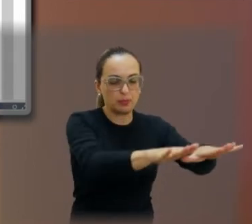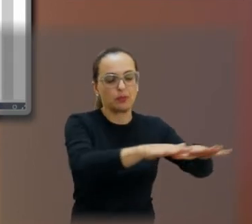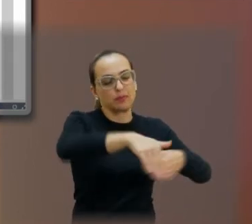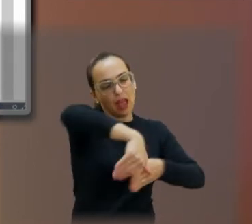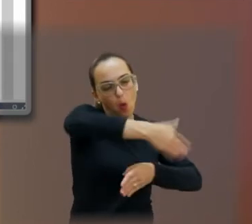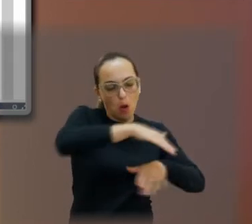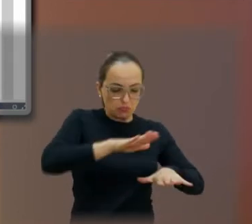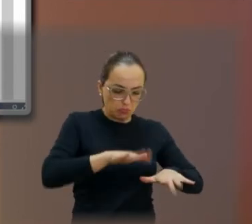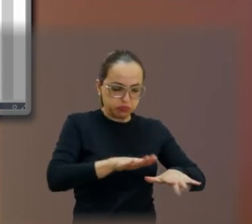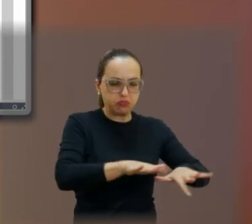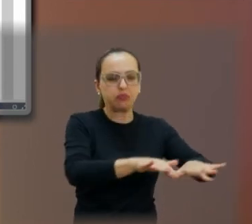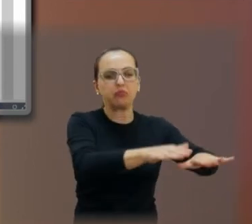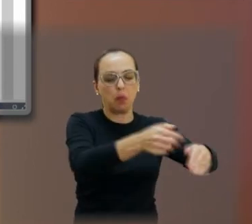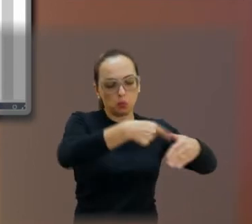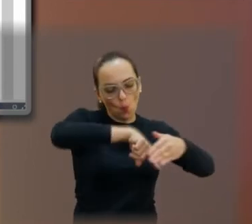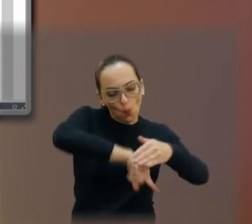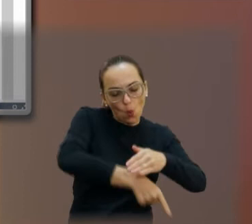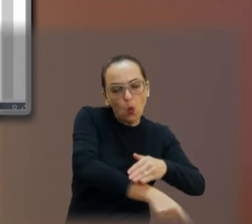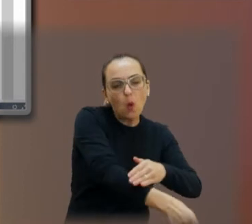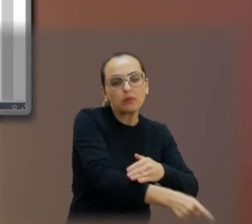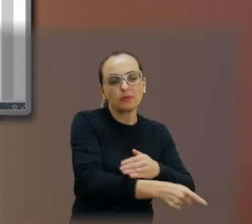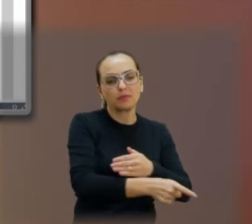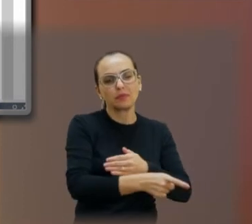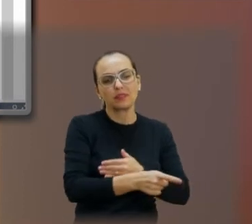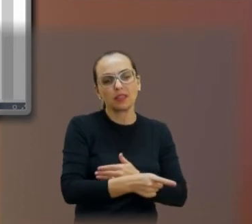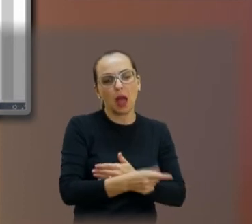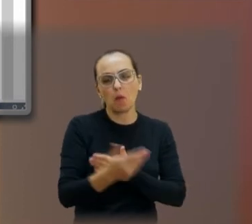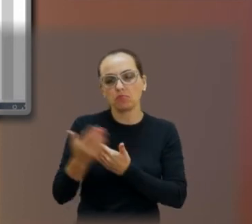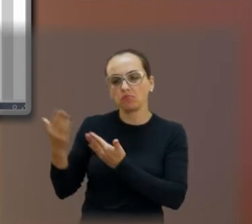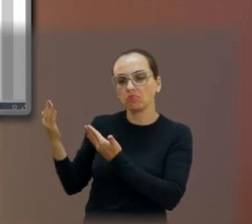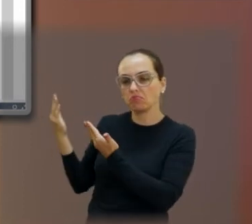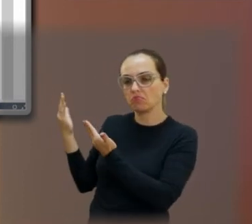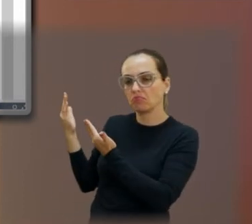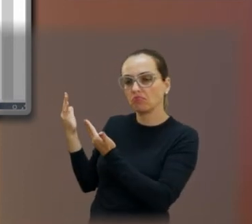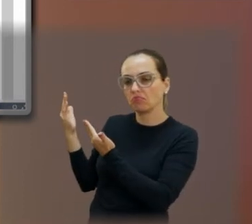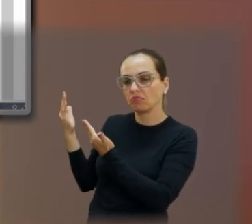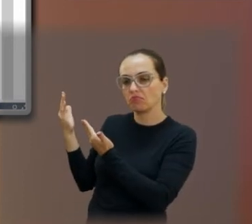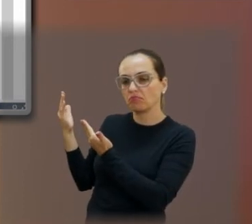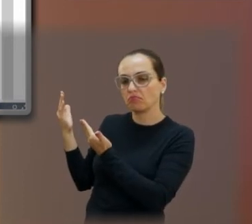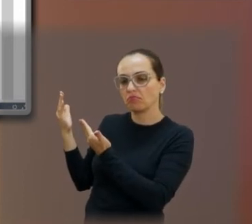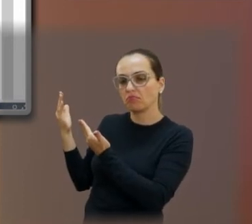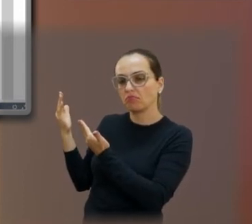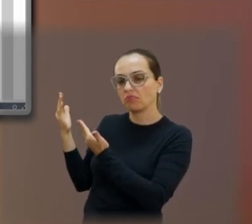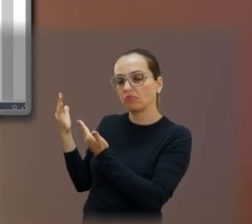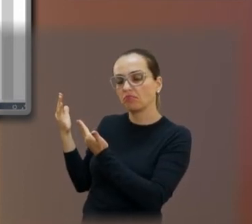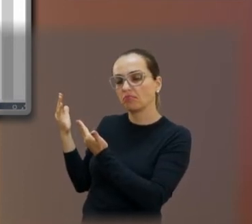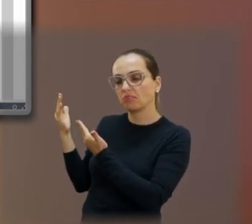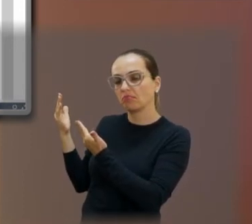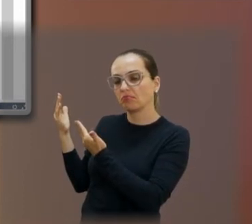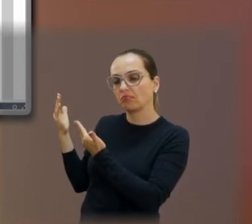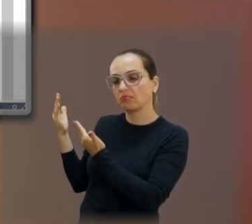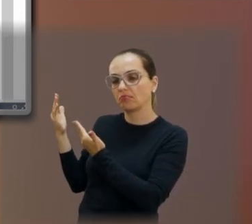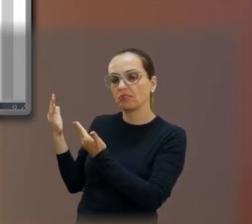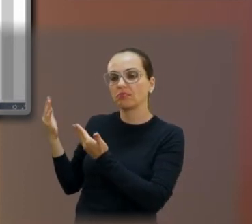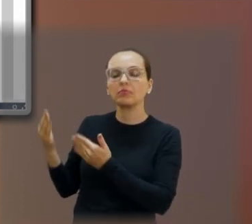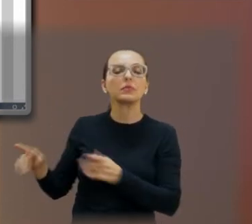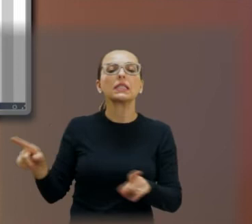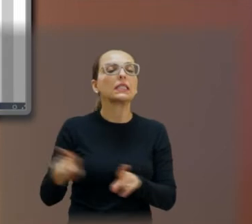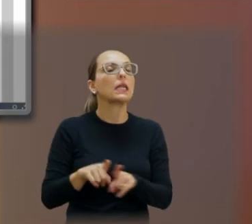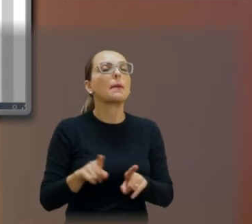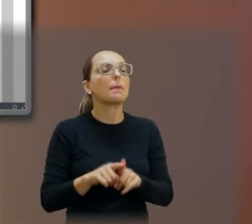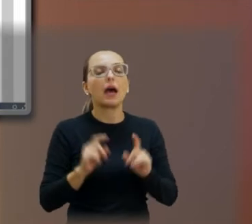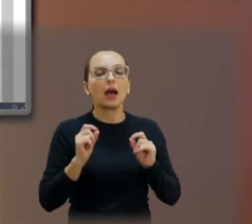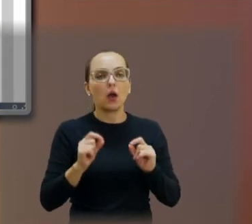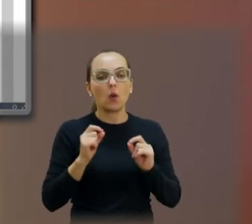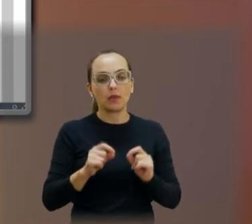canto superior direito, o ratinho saindo do queijo esburacado e sujo. E colocamos sempre o que as pessoas nos mandam por